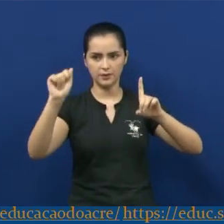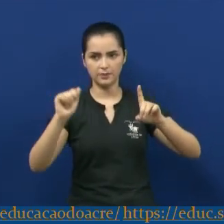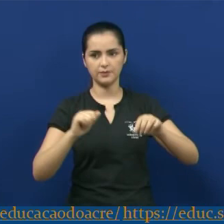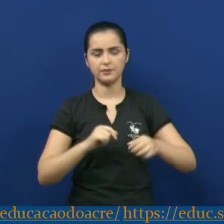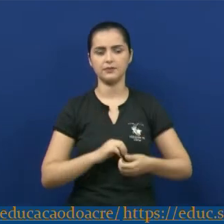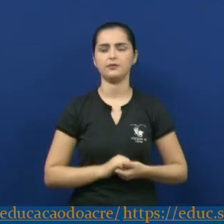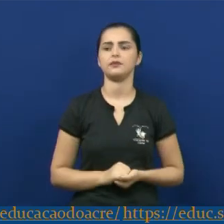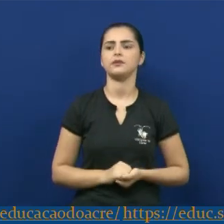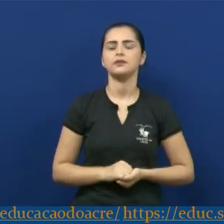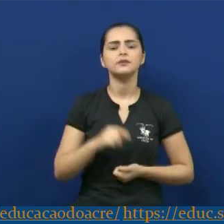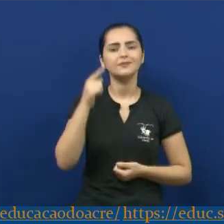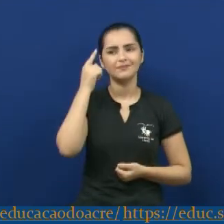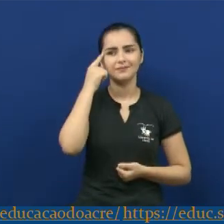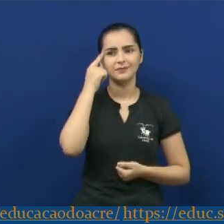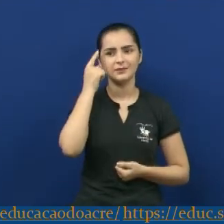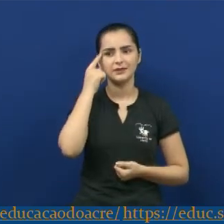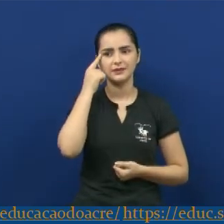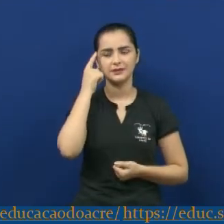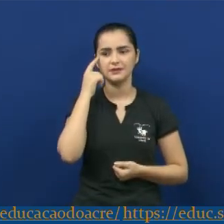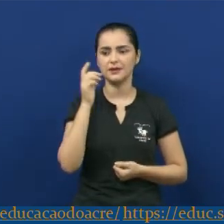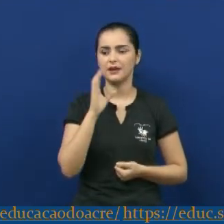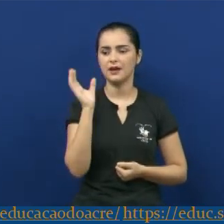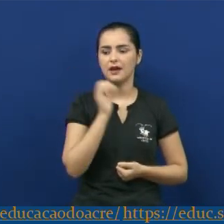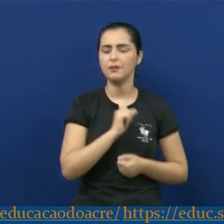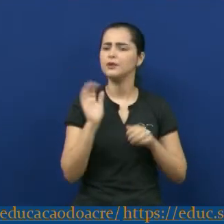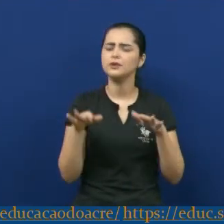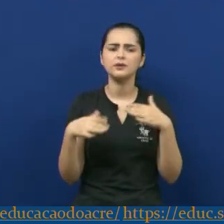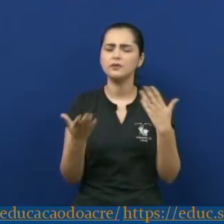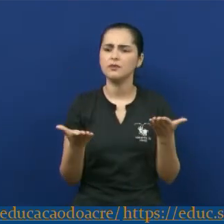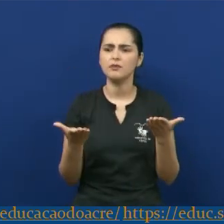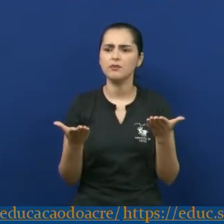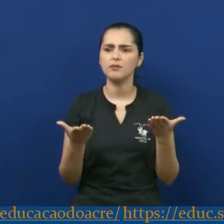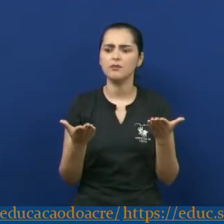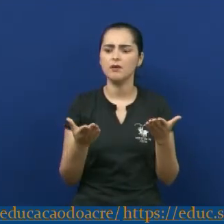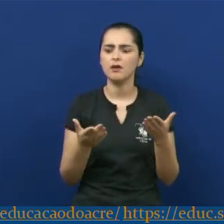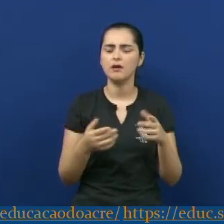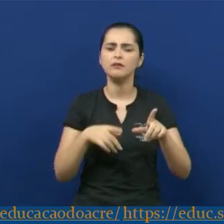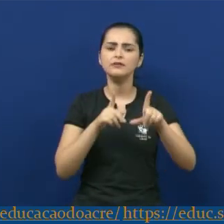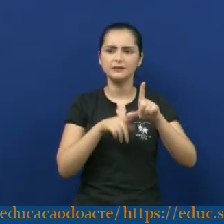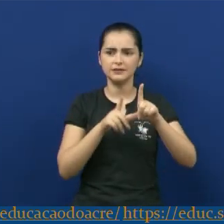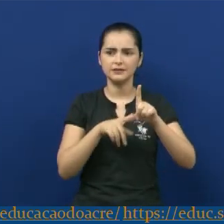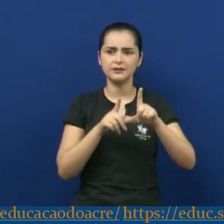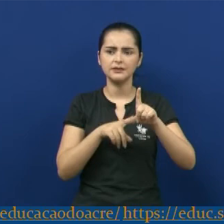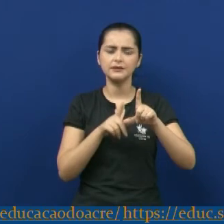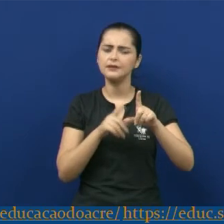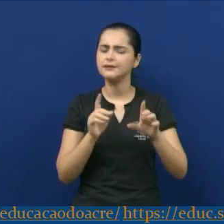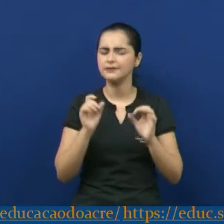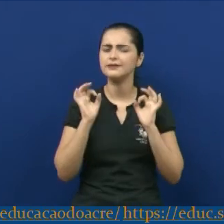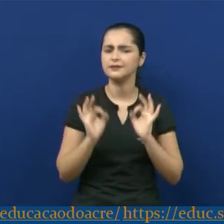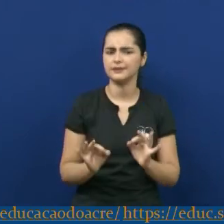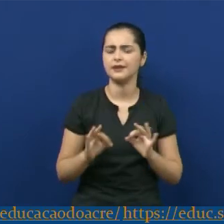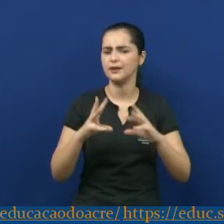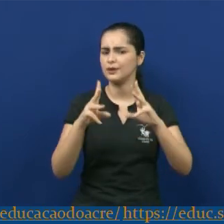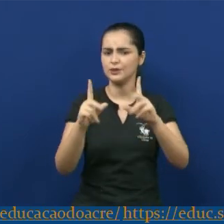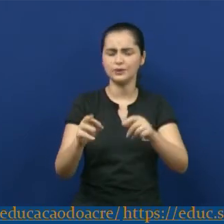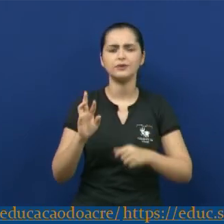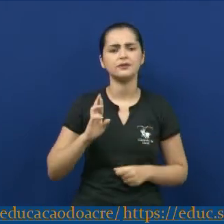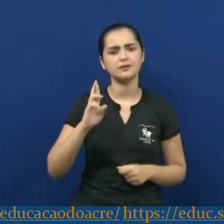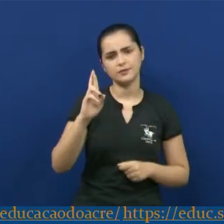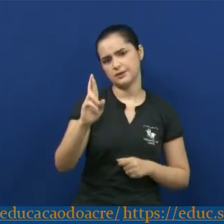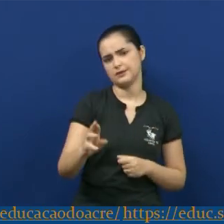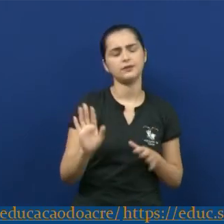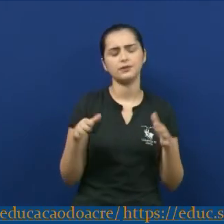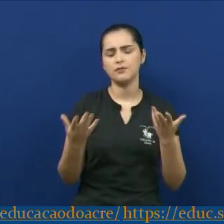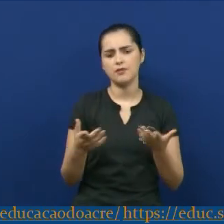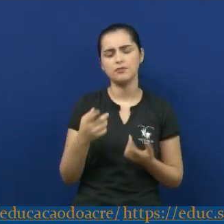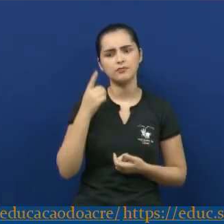Vamos pensar aqui rapidinho qual dessas letras seria a que tem todos os representantes